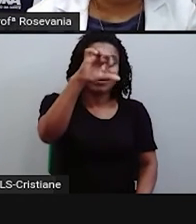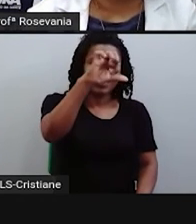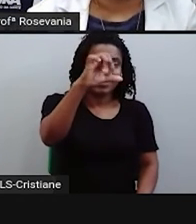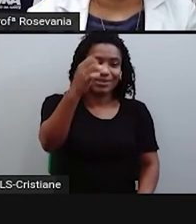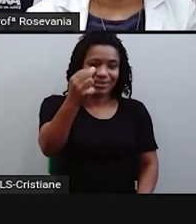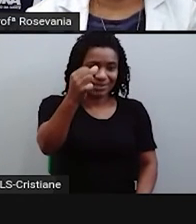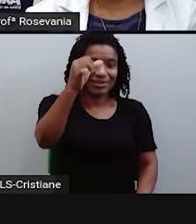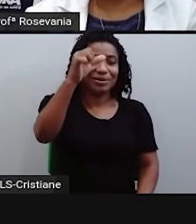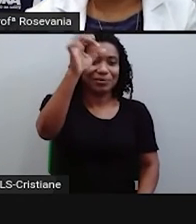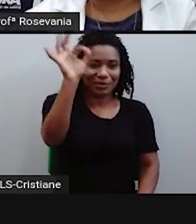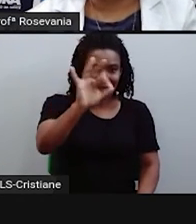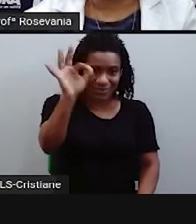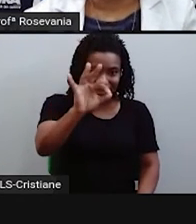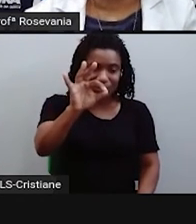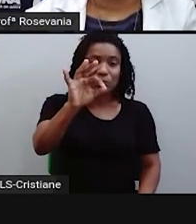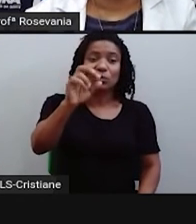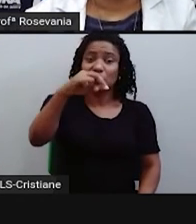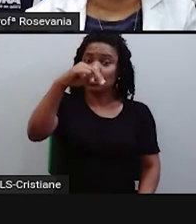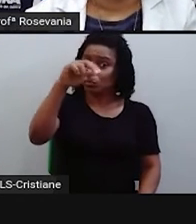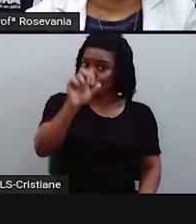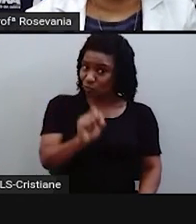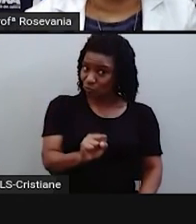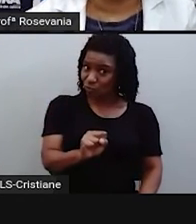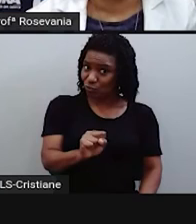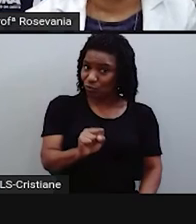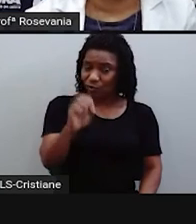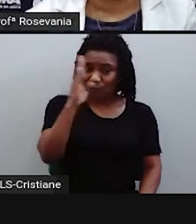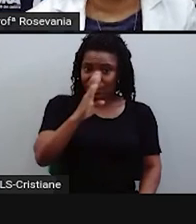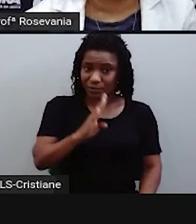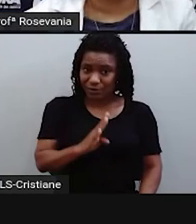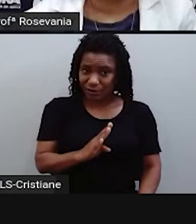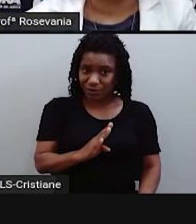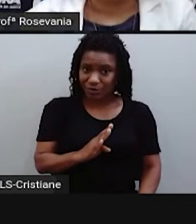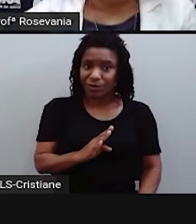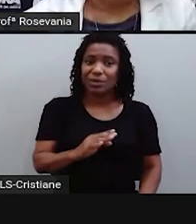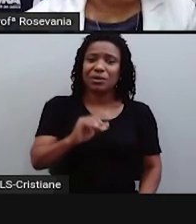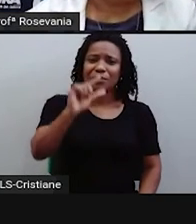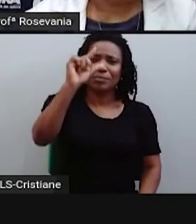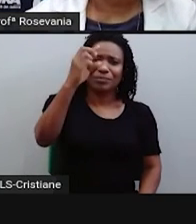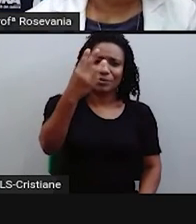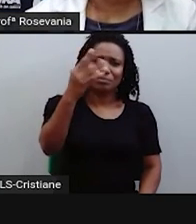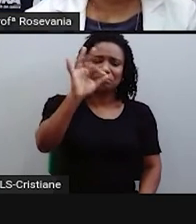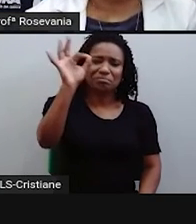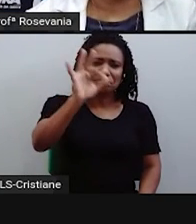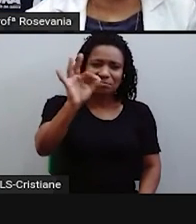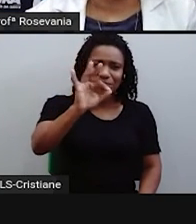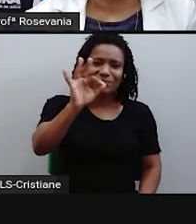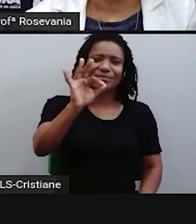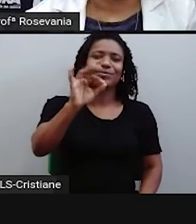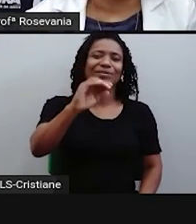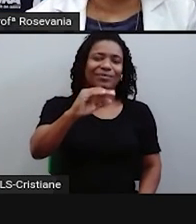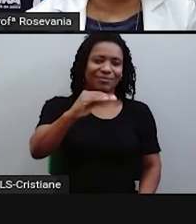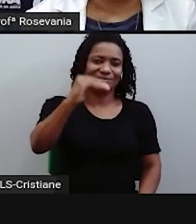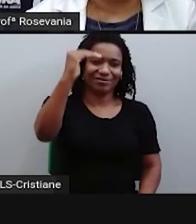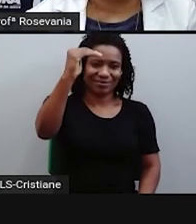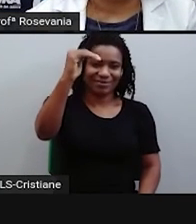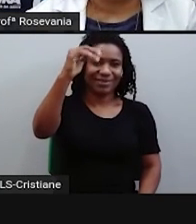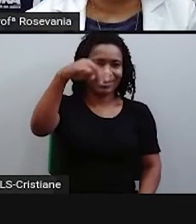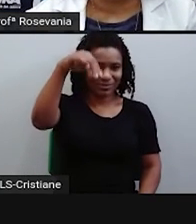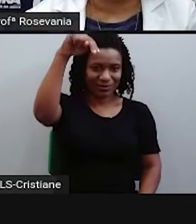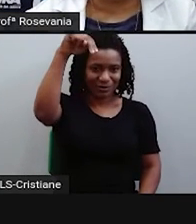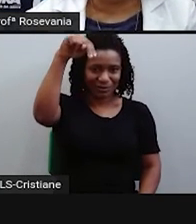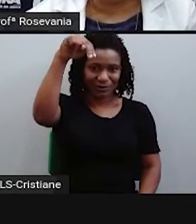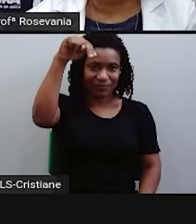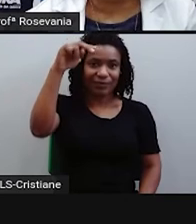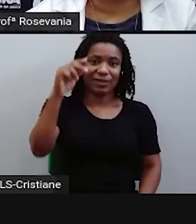Hemisfério Norte. E quem tá dividindo, nesse caso aqui, né, tá fazendo essa ilustração, porque essa linha, realmente,